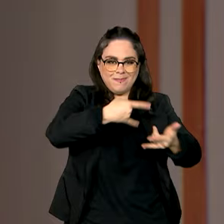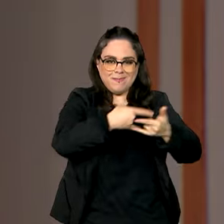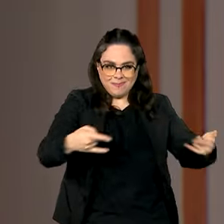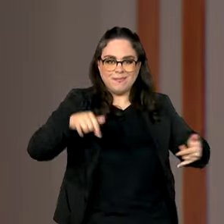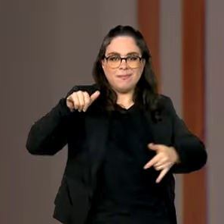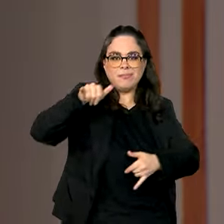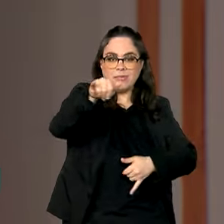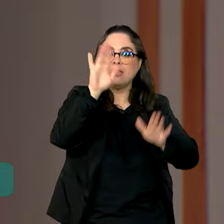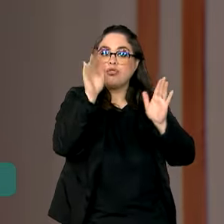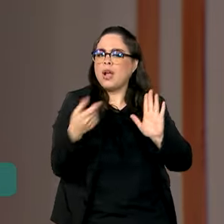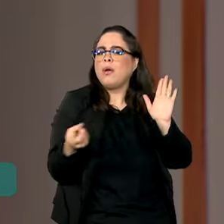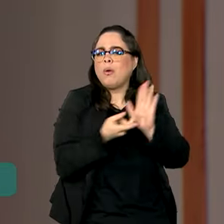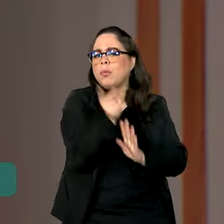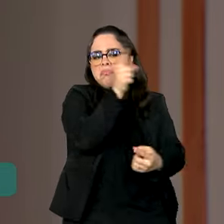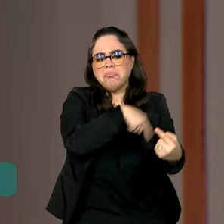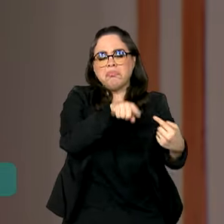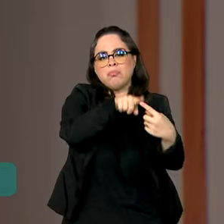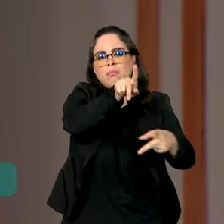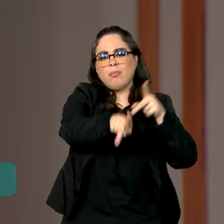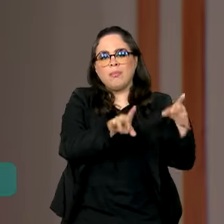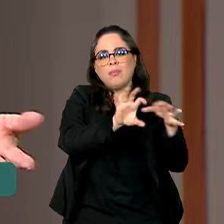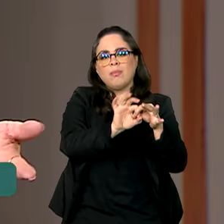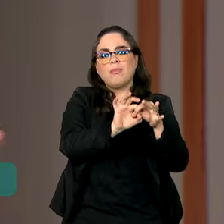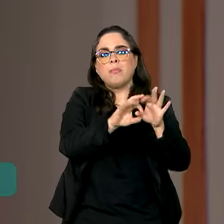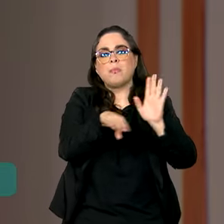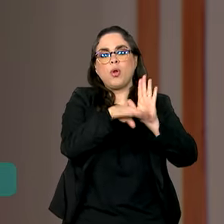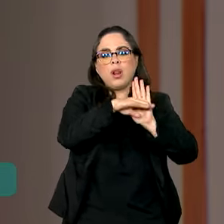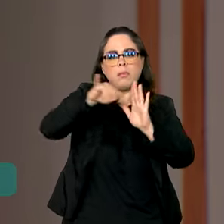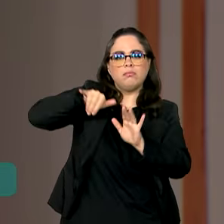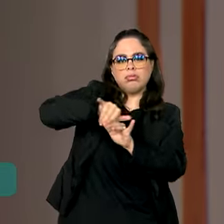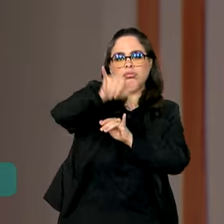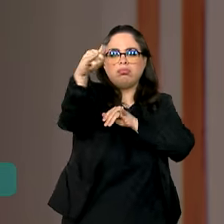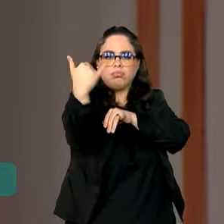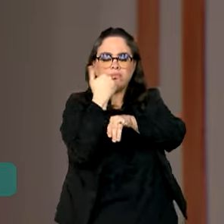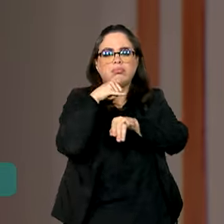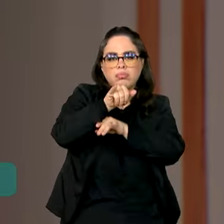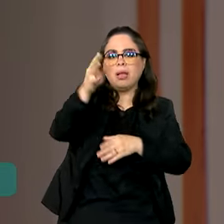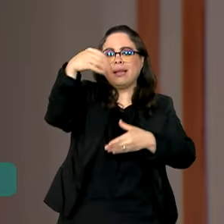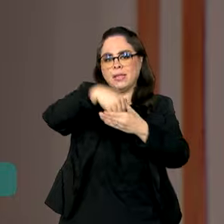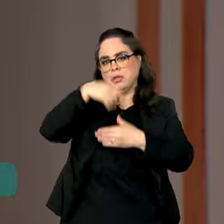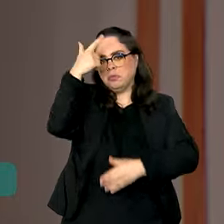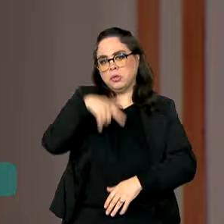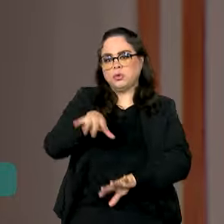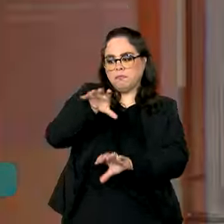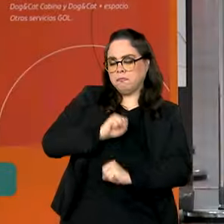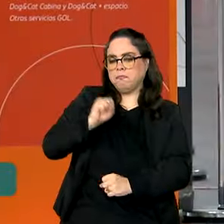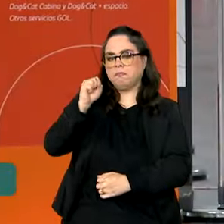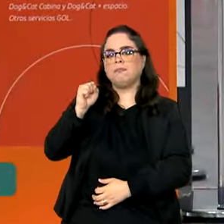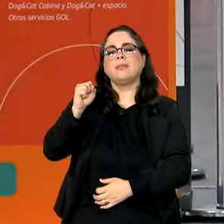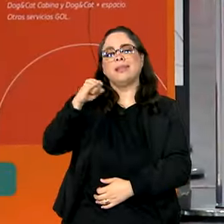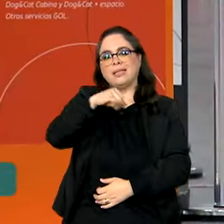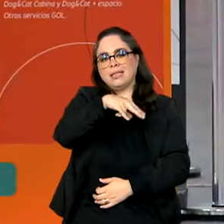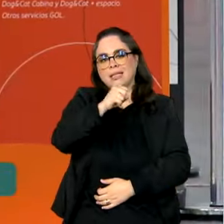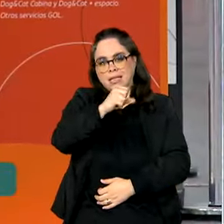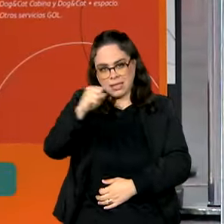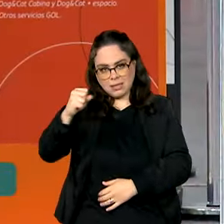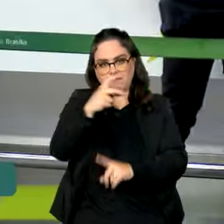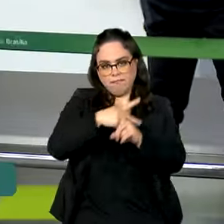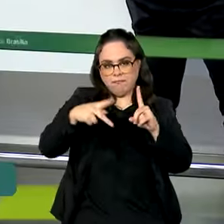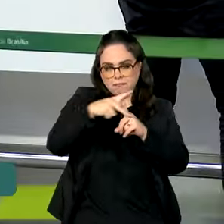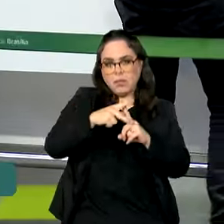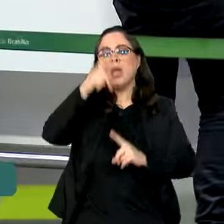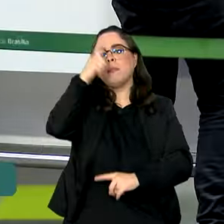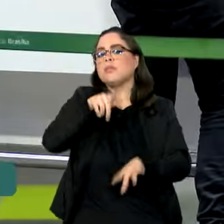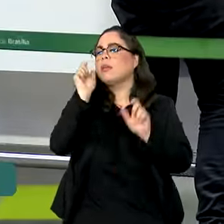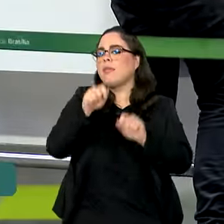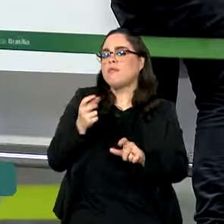foram adquiridas pelo público-alvo do Voa Brasil, que beneficia aposentados do INSS. O objetivo é que os pensionistas